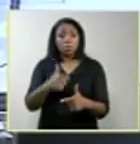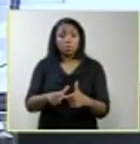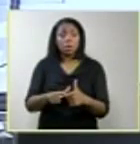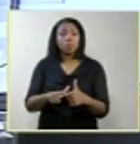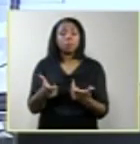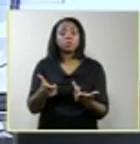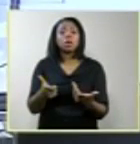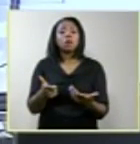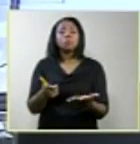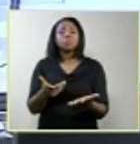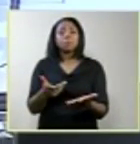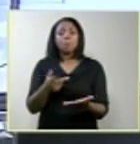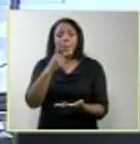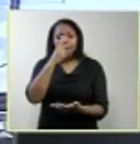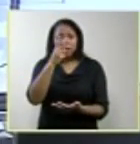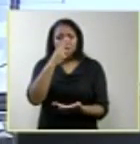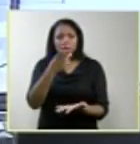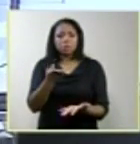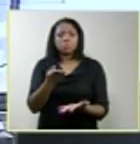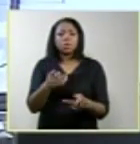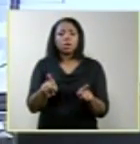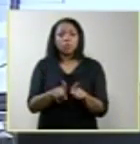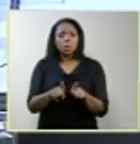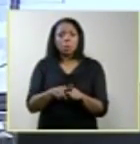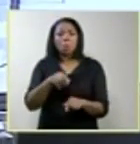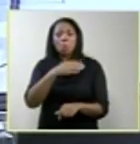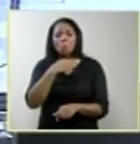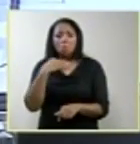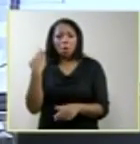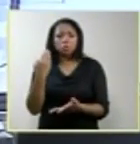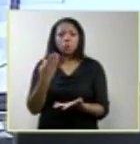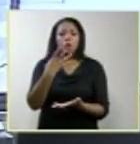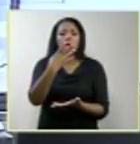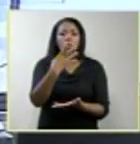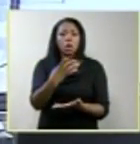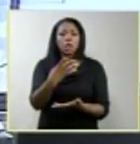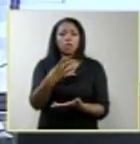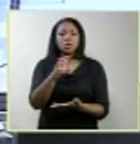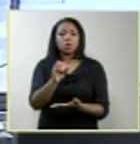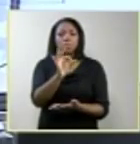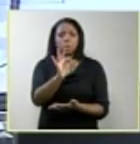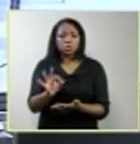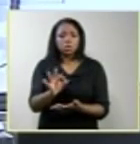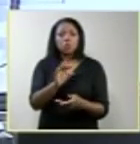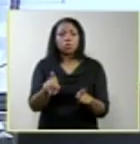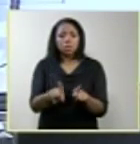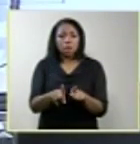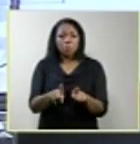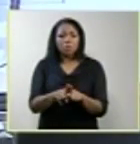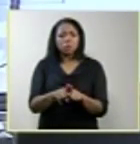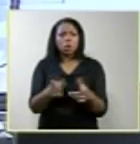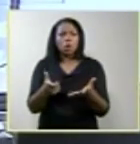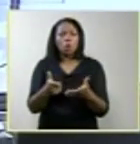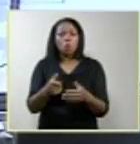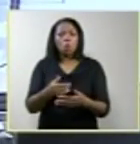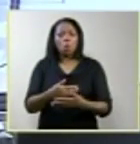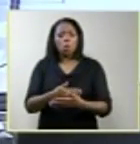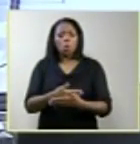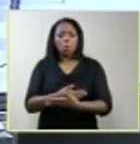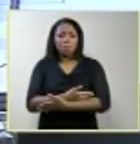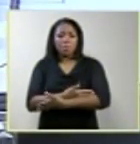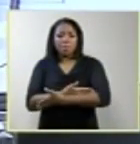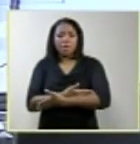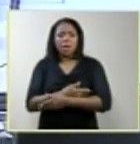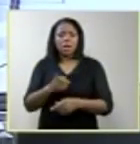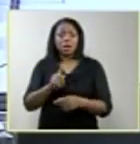polidrame, 23% de óbito intuterino, 46% de apresentações anômalas. O bebê não fica na posição correta,